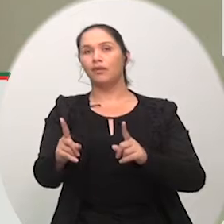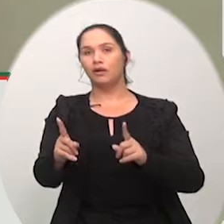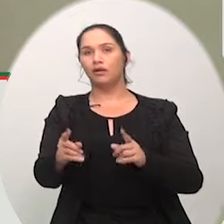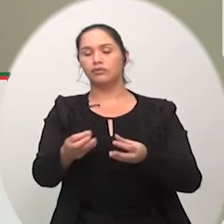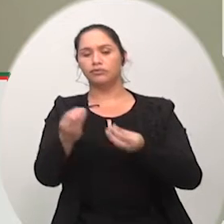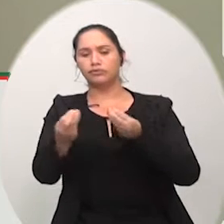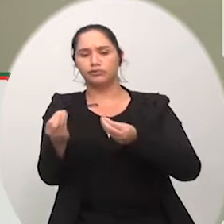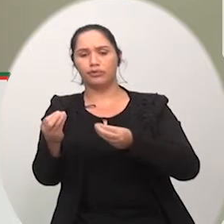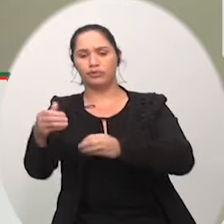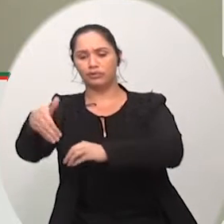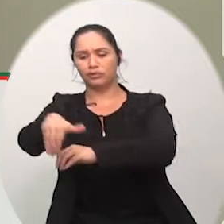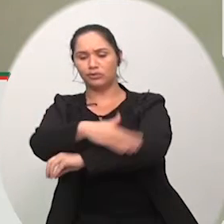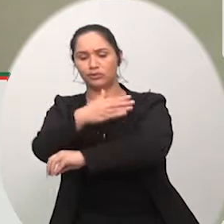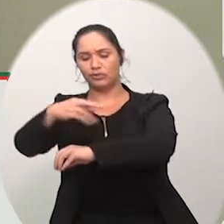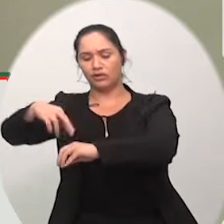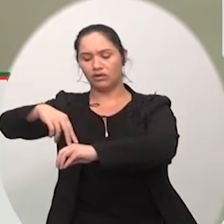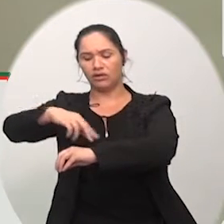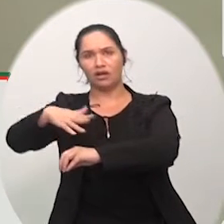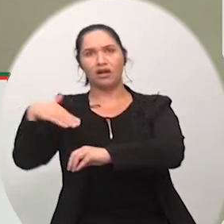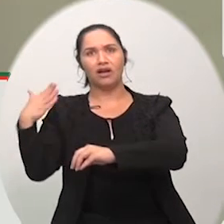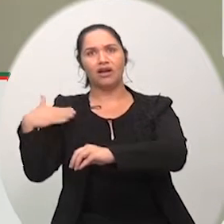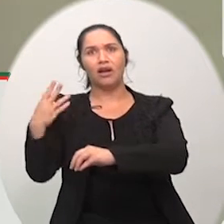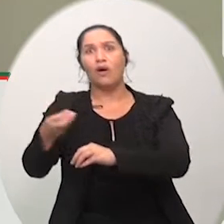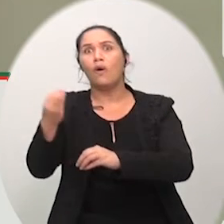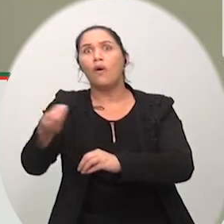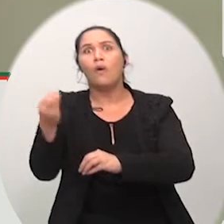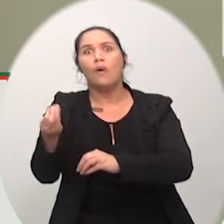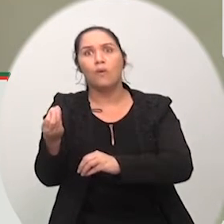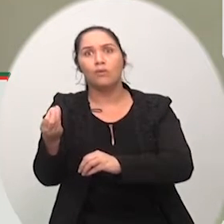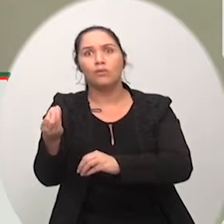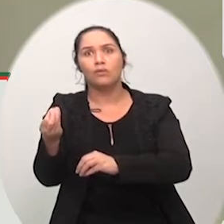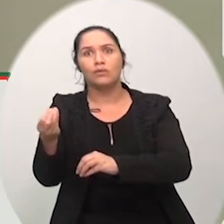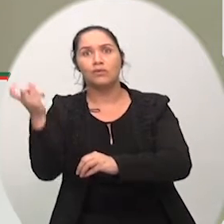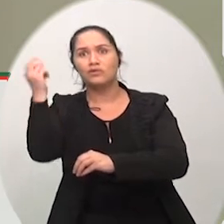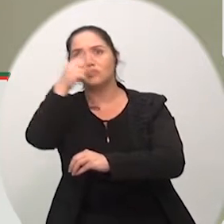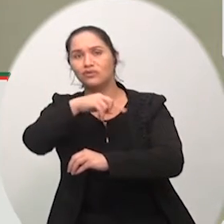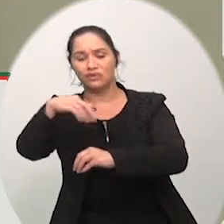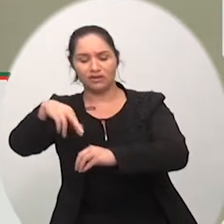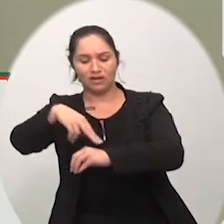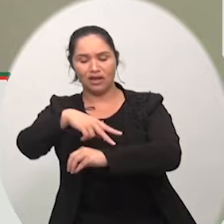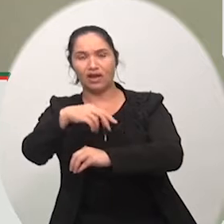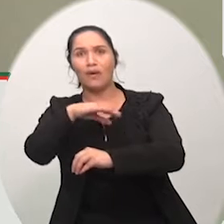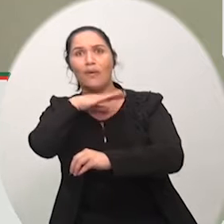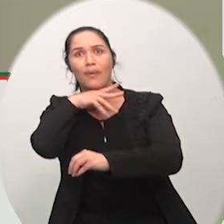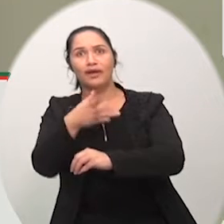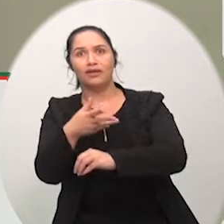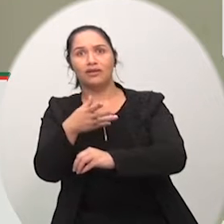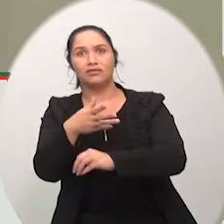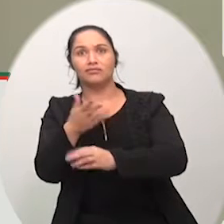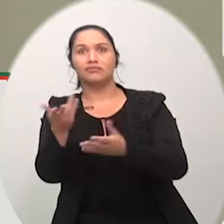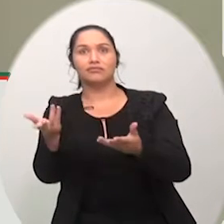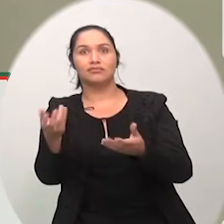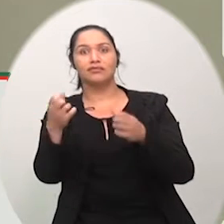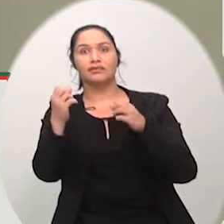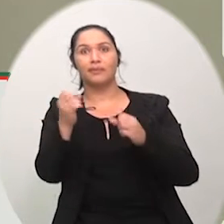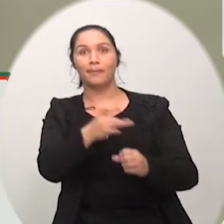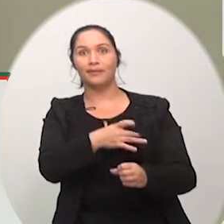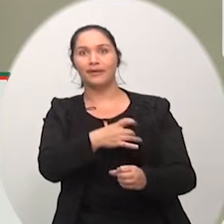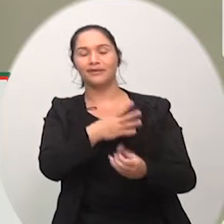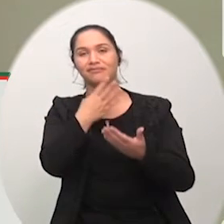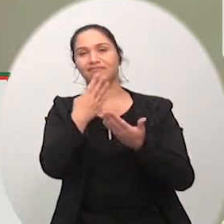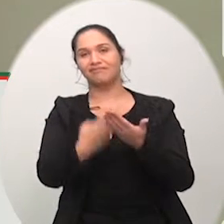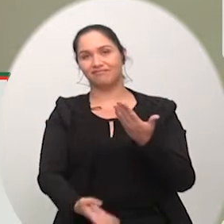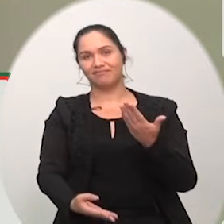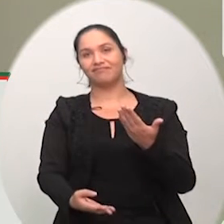a situação que se encontra hoje nas calçadas em todo todo o país mas de uma maneira específica a